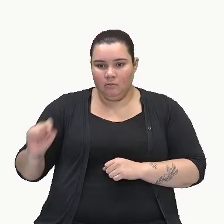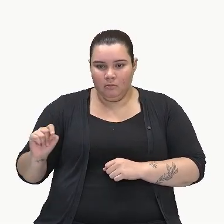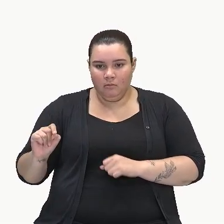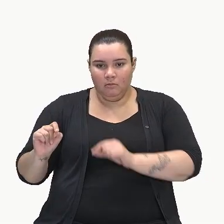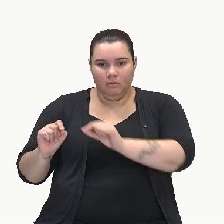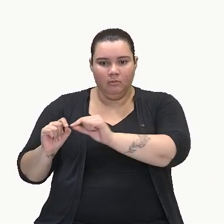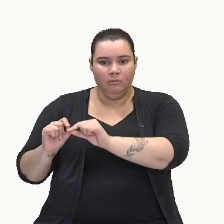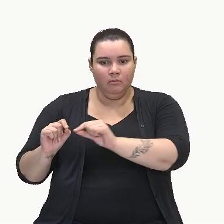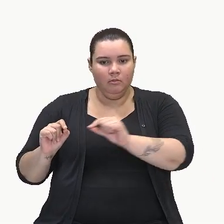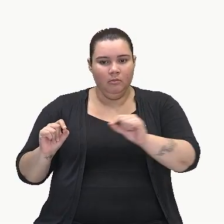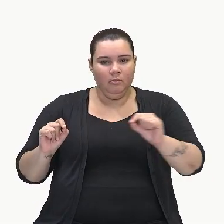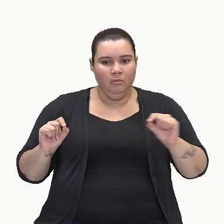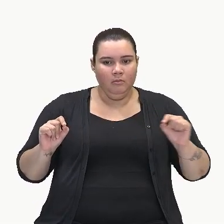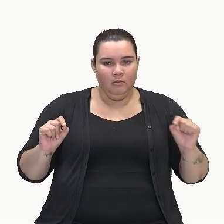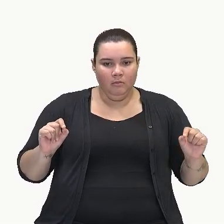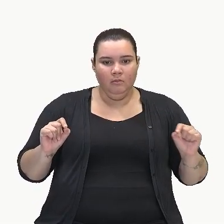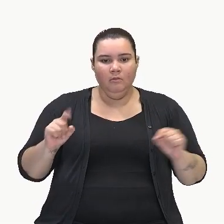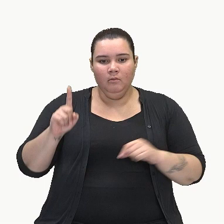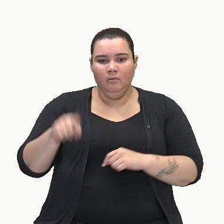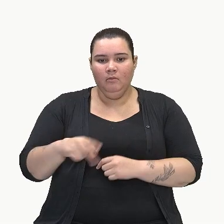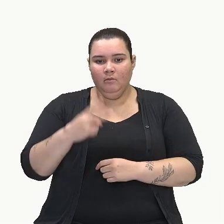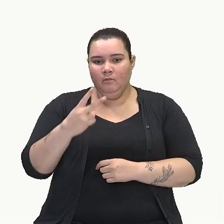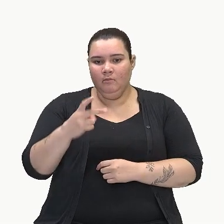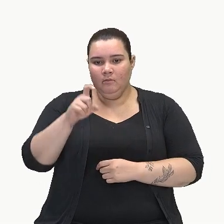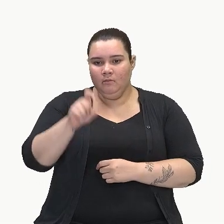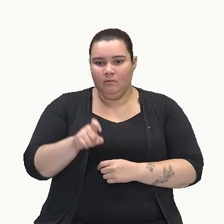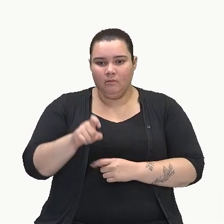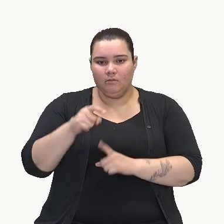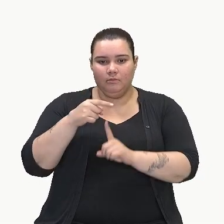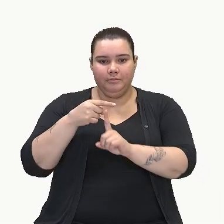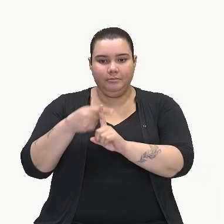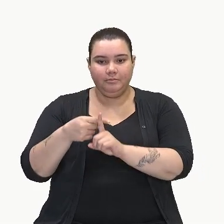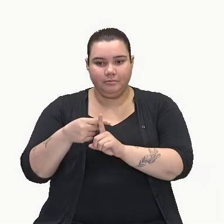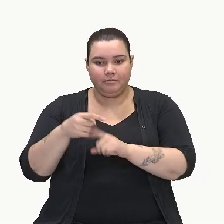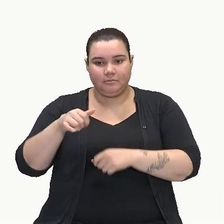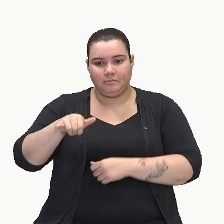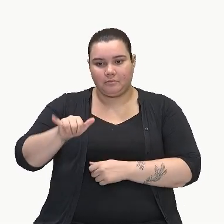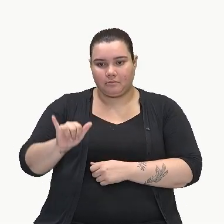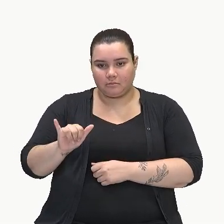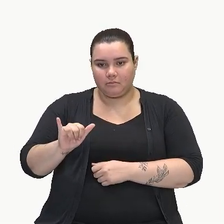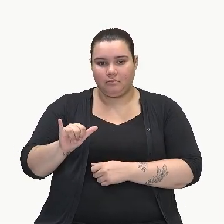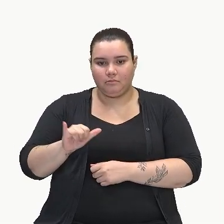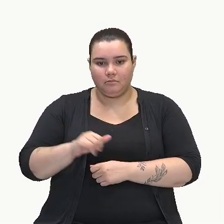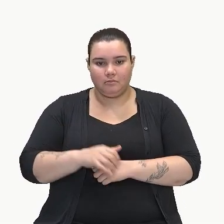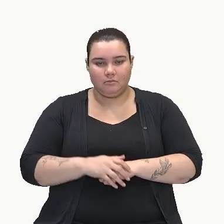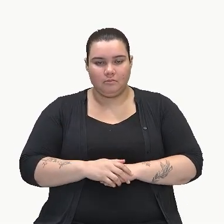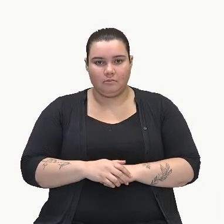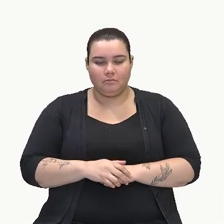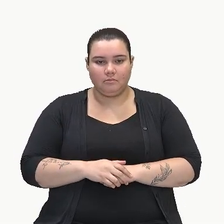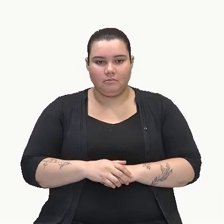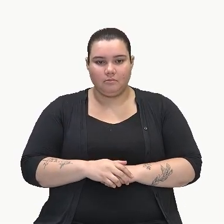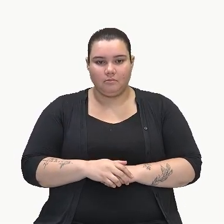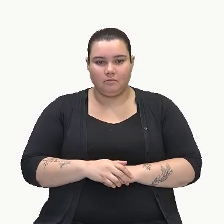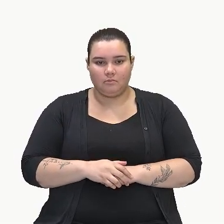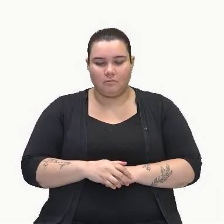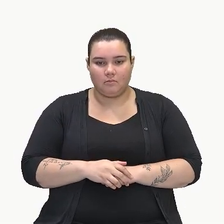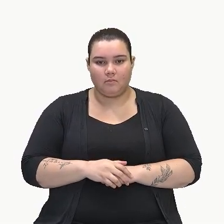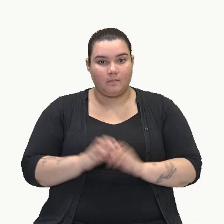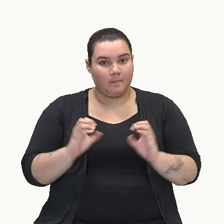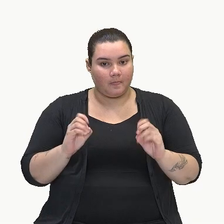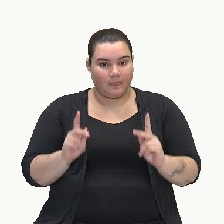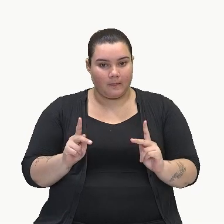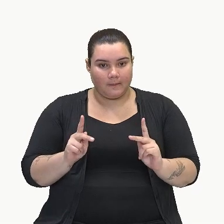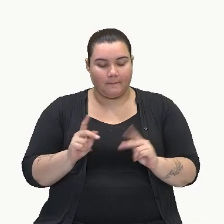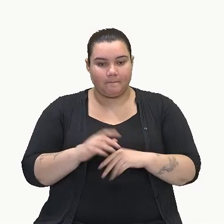até lá no final é 2x mais y, tá bom?